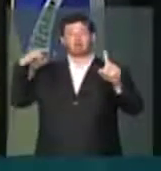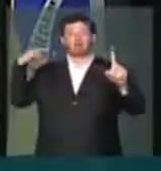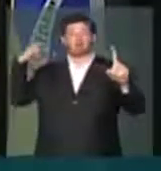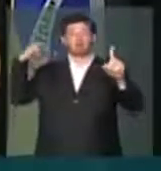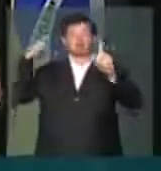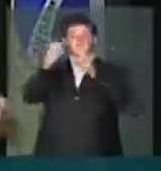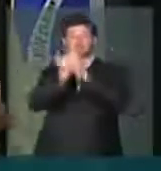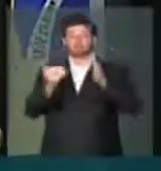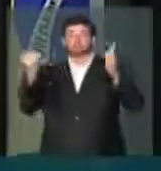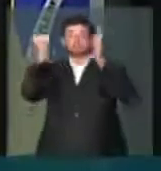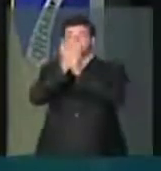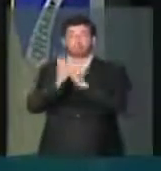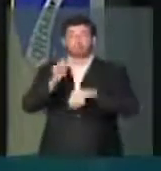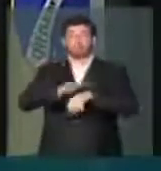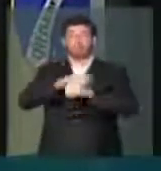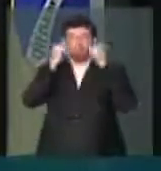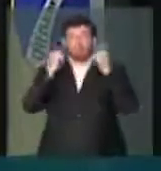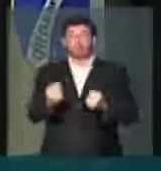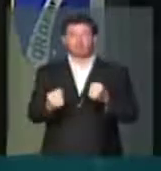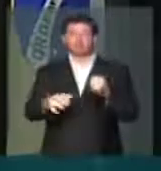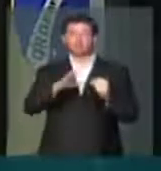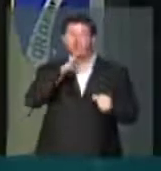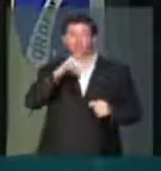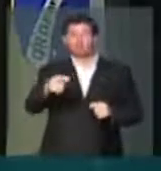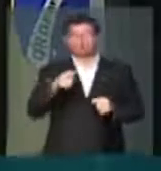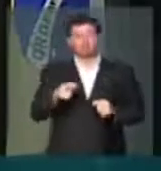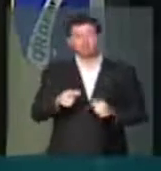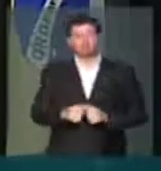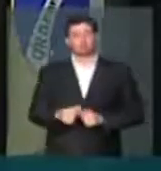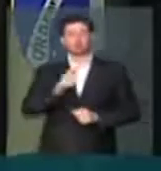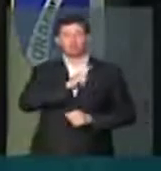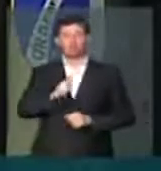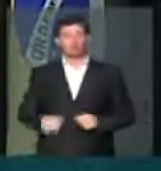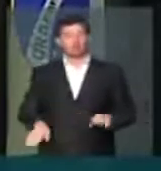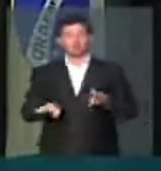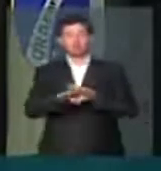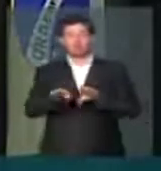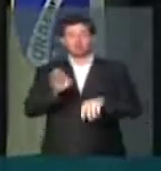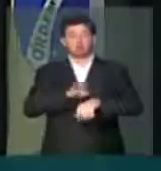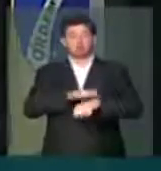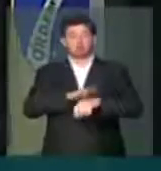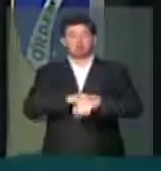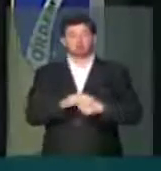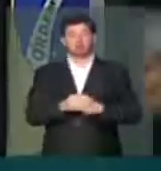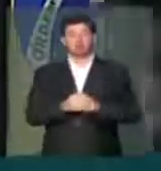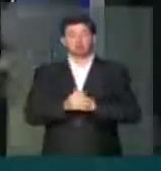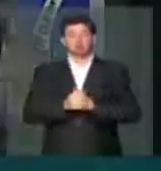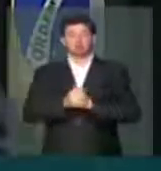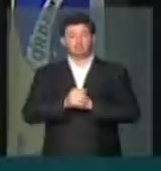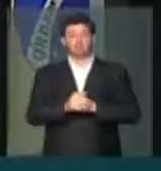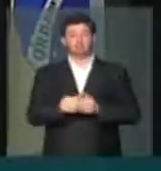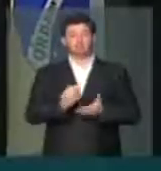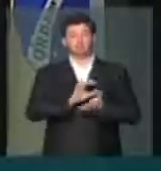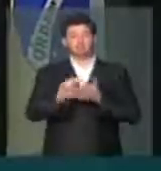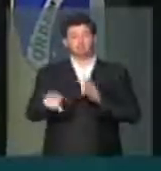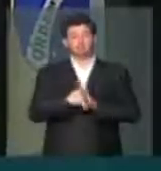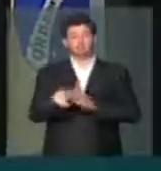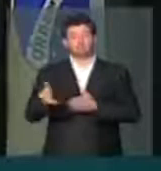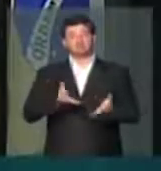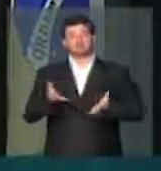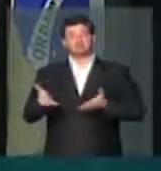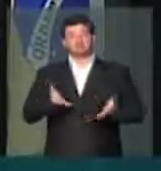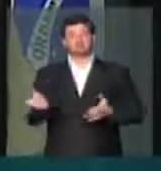forma sucessiva a carga tributária, com o governo que, ao mesmo tempo, corta investimentos e prestação de